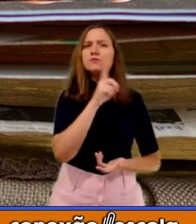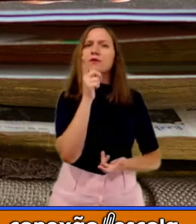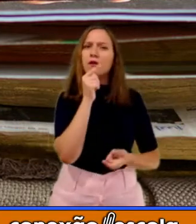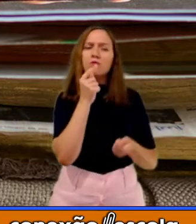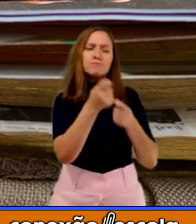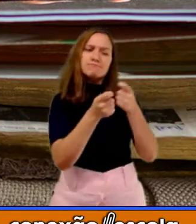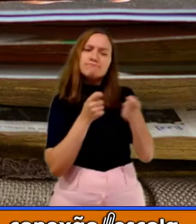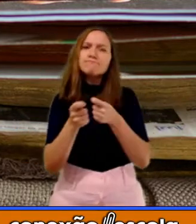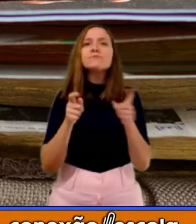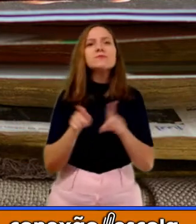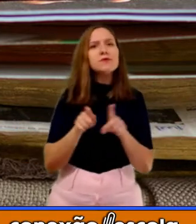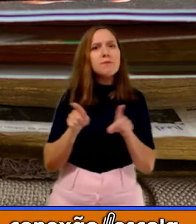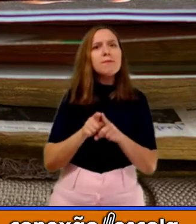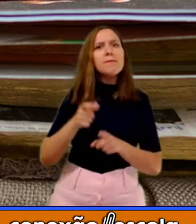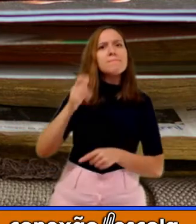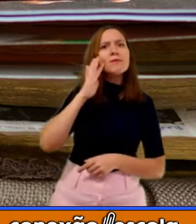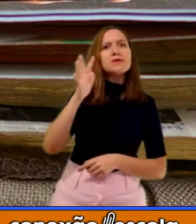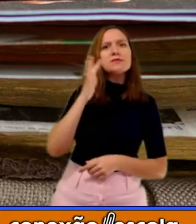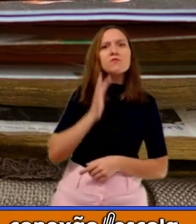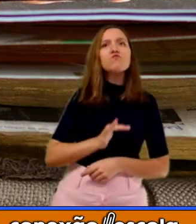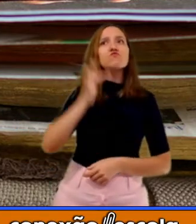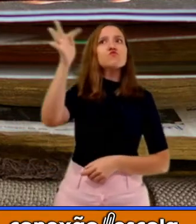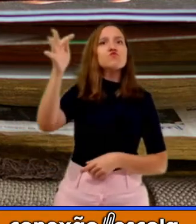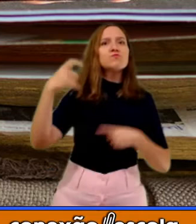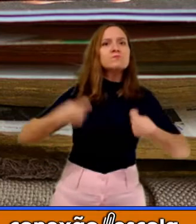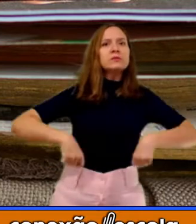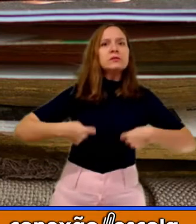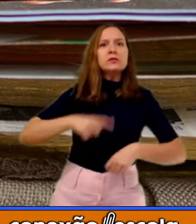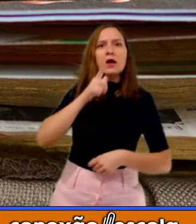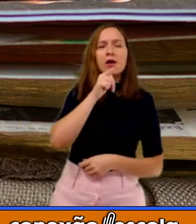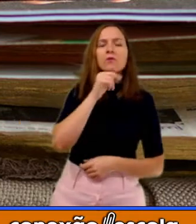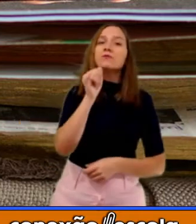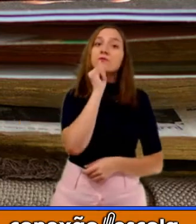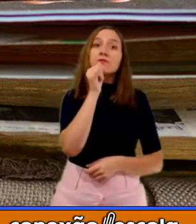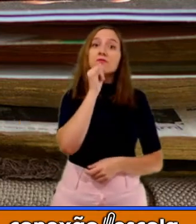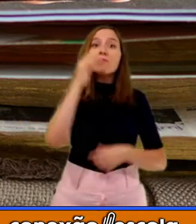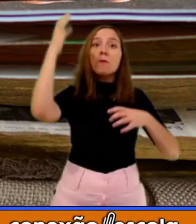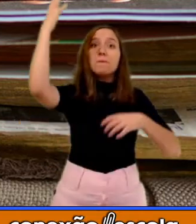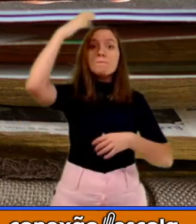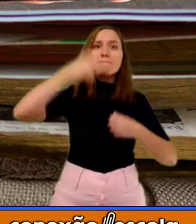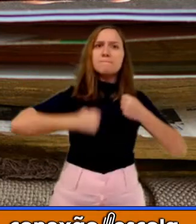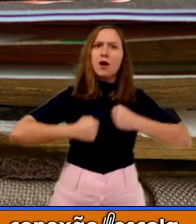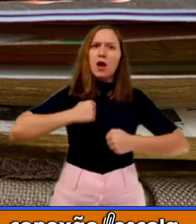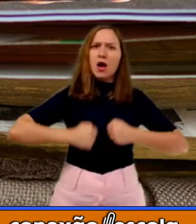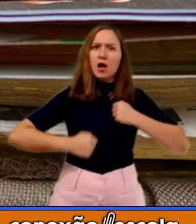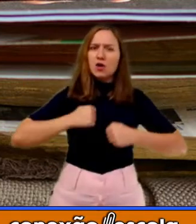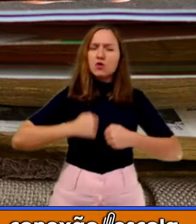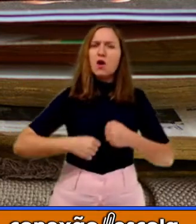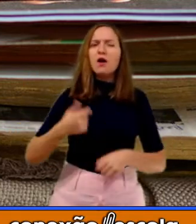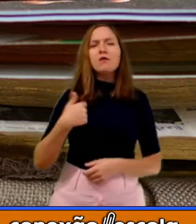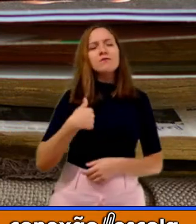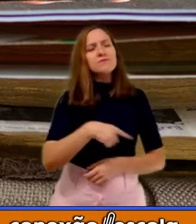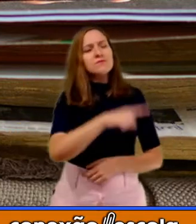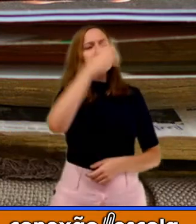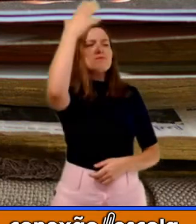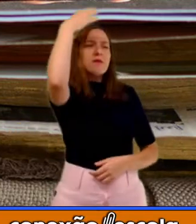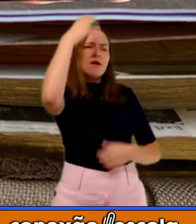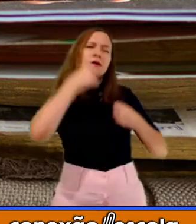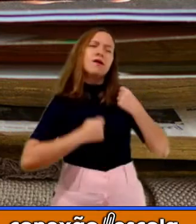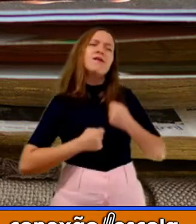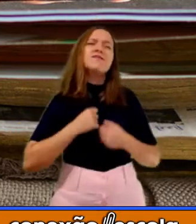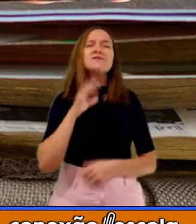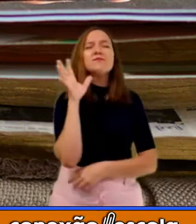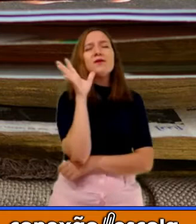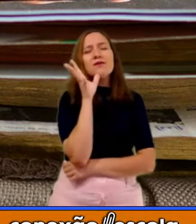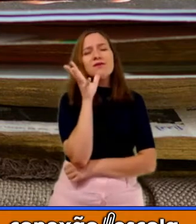pensar no outro. Eu posso cuidar do meu banho. Sabe aquele banho que eu entro para o banho e ali eu